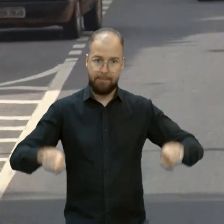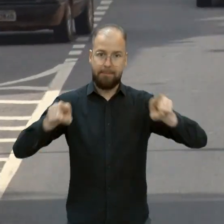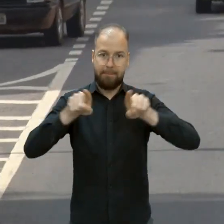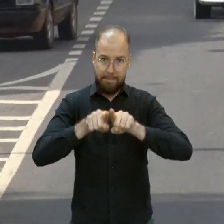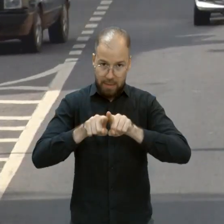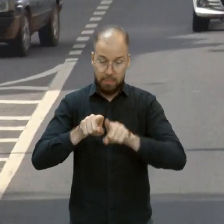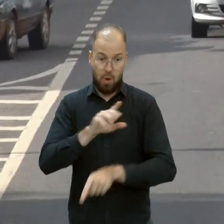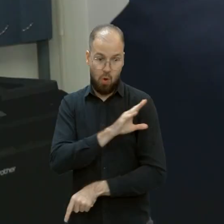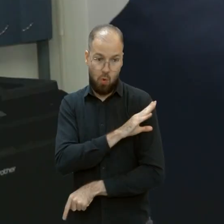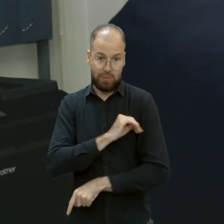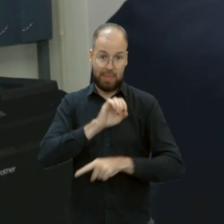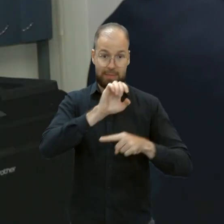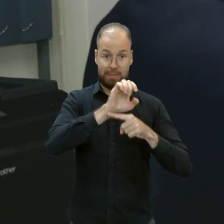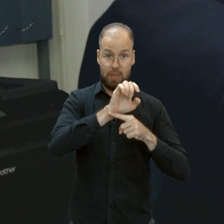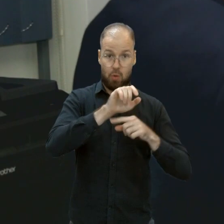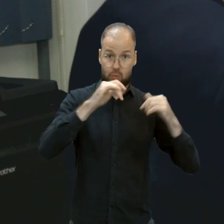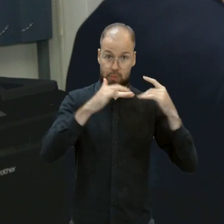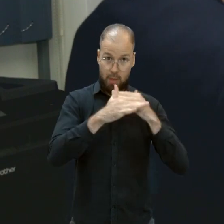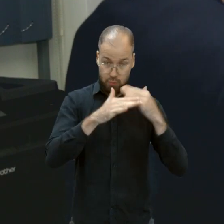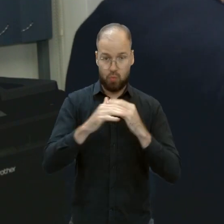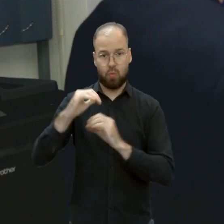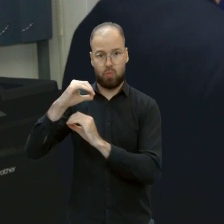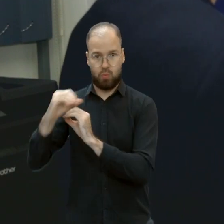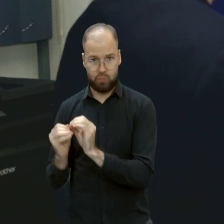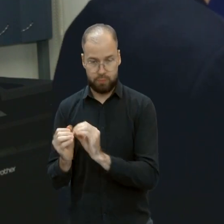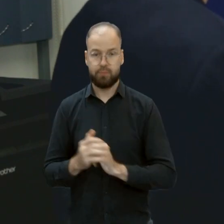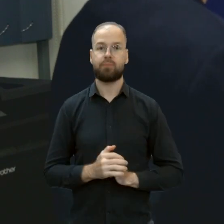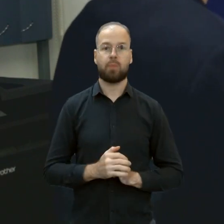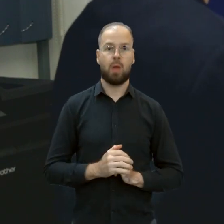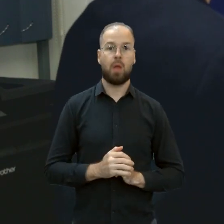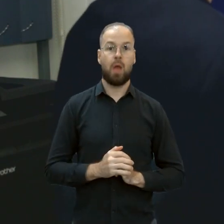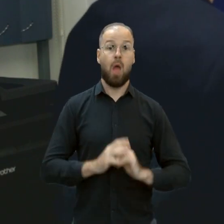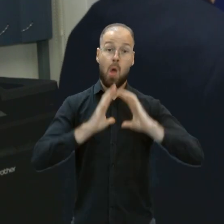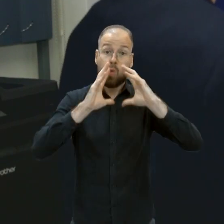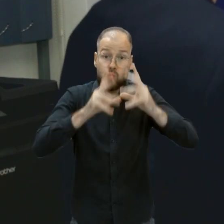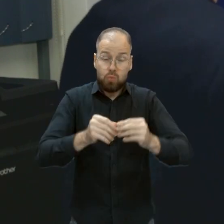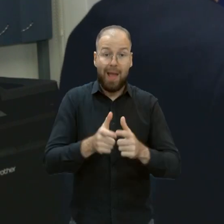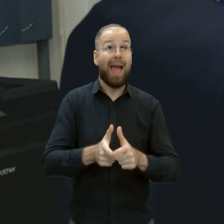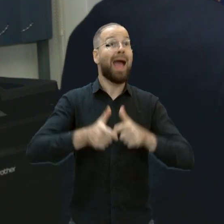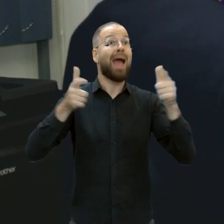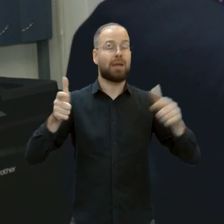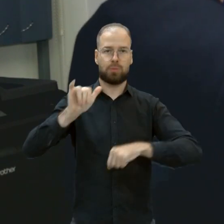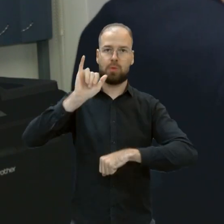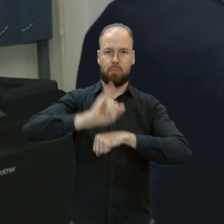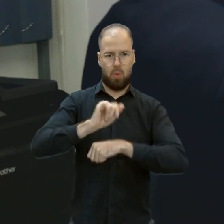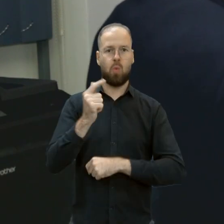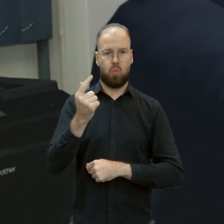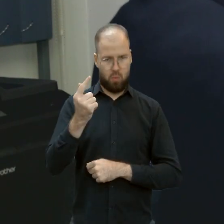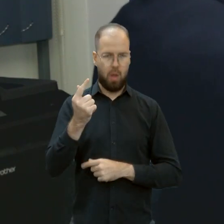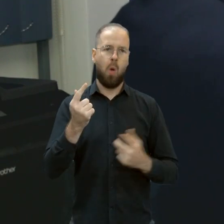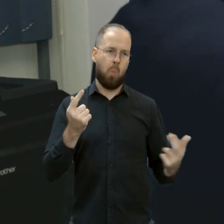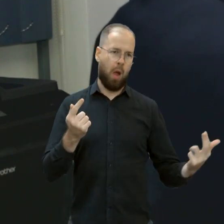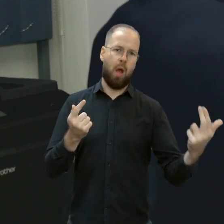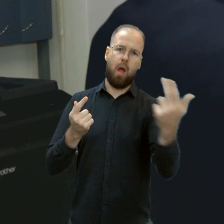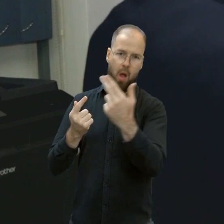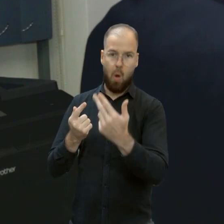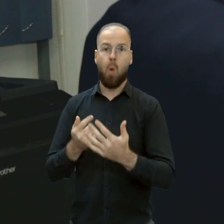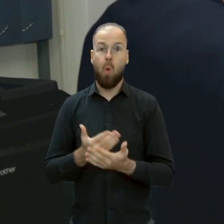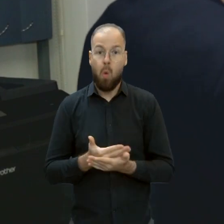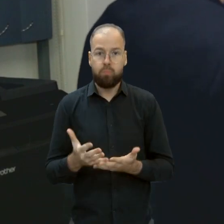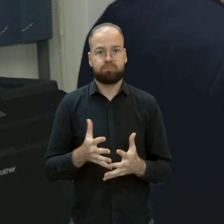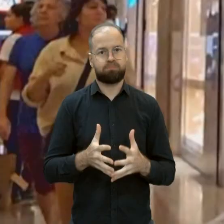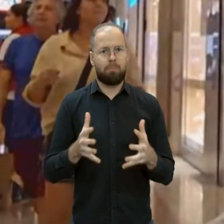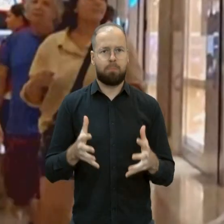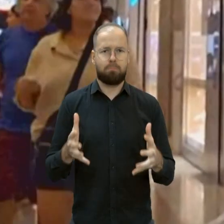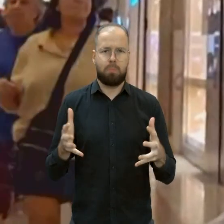Estadual de Trânsito. Como toda grande capital e toda capital que está se construindo, Goiânia não é diferente, ela está se construindo, é uma cidade